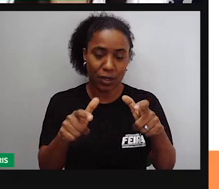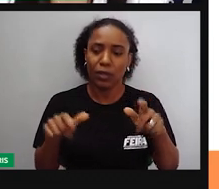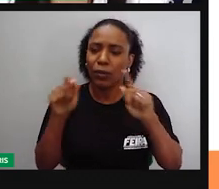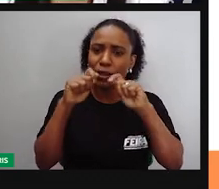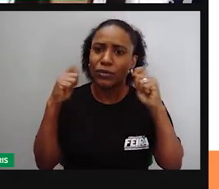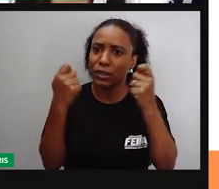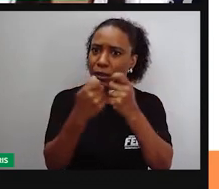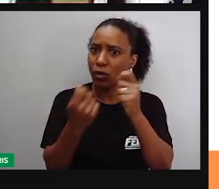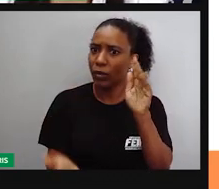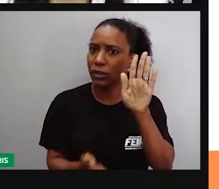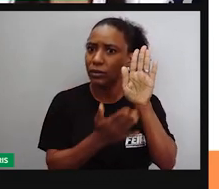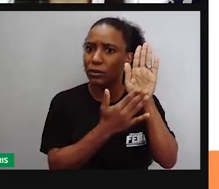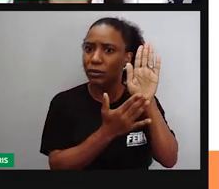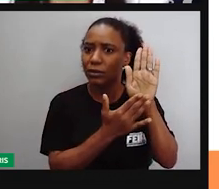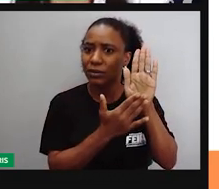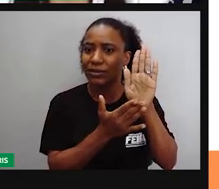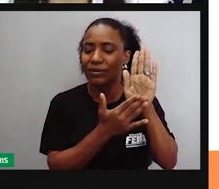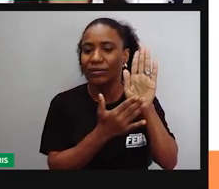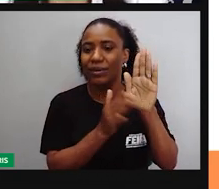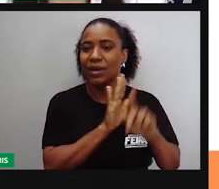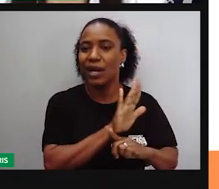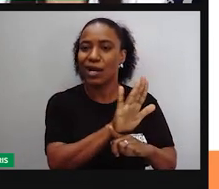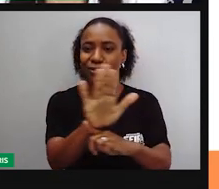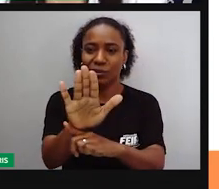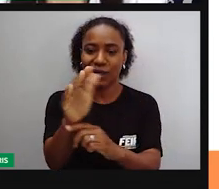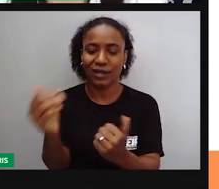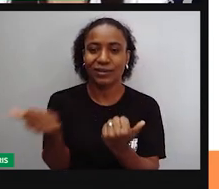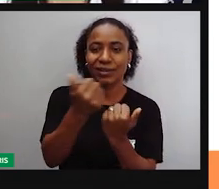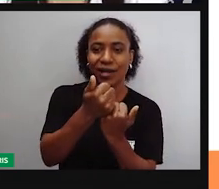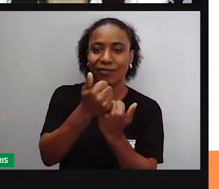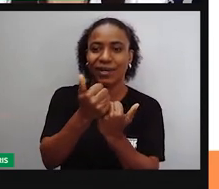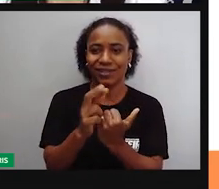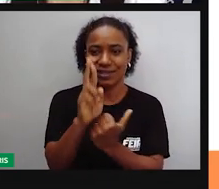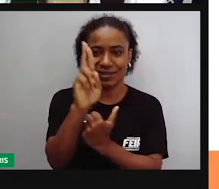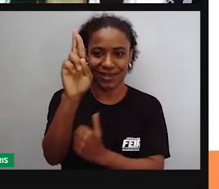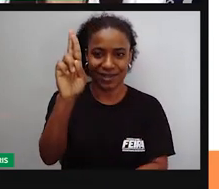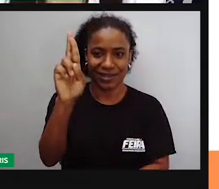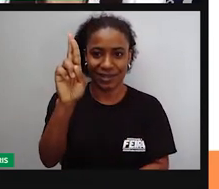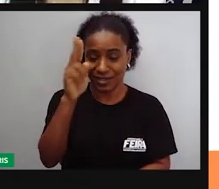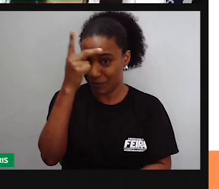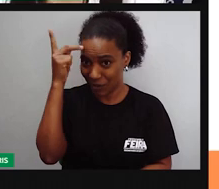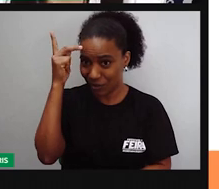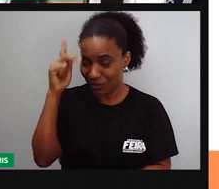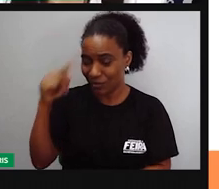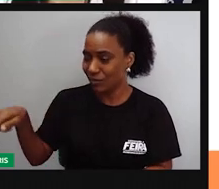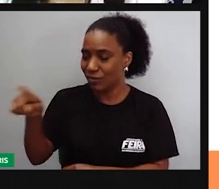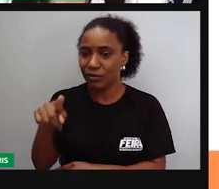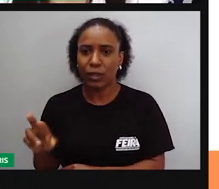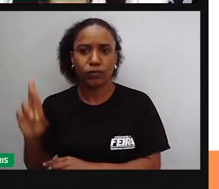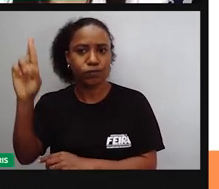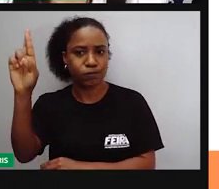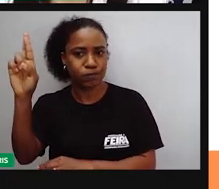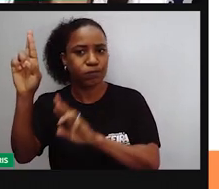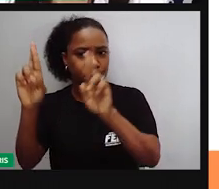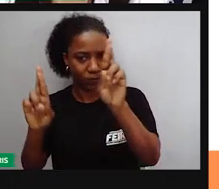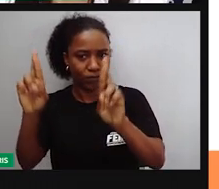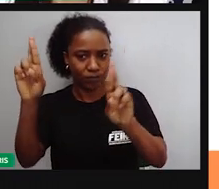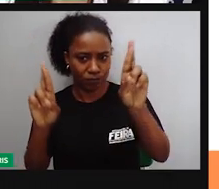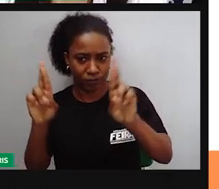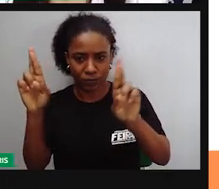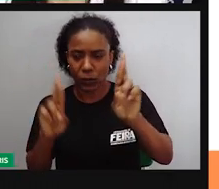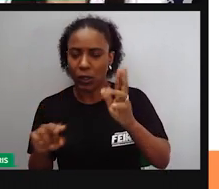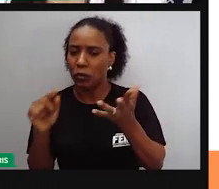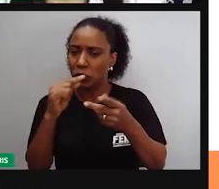legais das pessoas que moram naquele bairro e vão fazer todo o levantamento das necessidades de